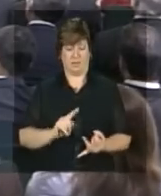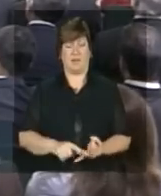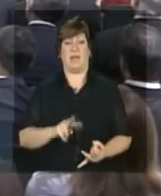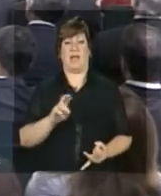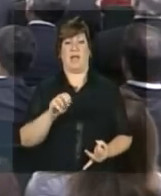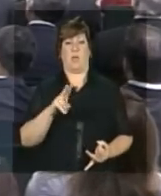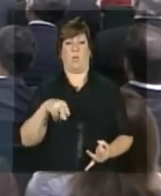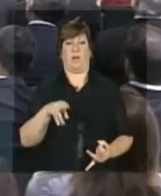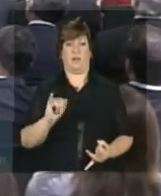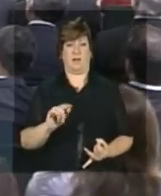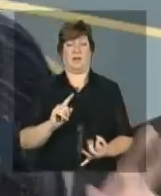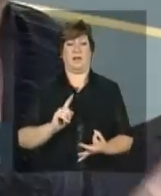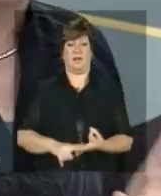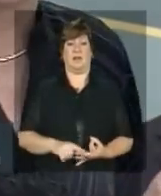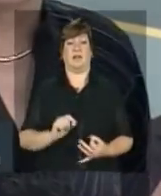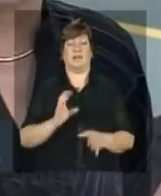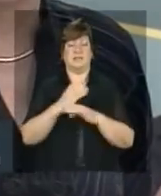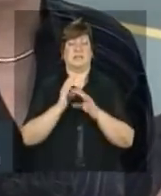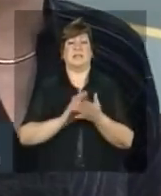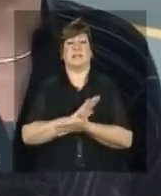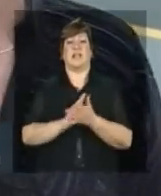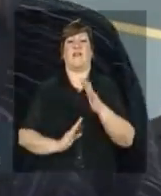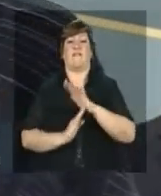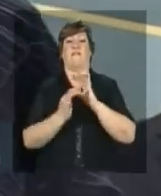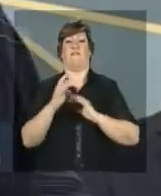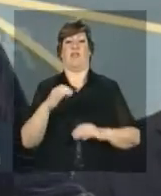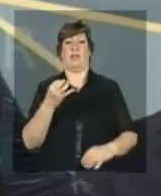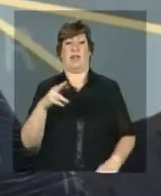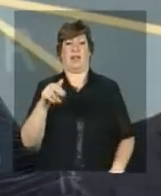ReUni estou defendendo Ciências Sem Fronteiras